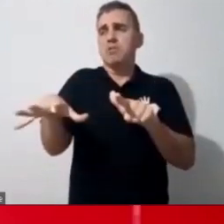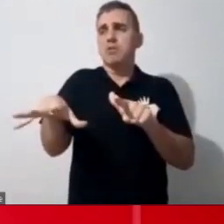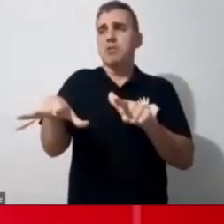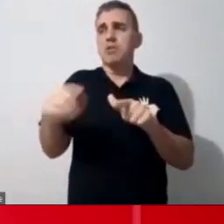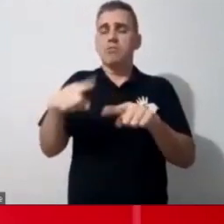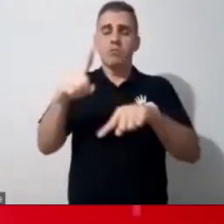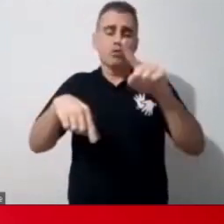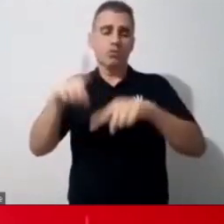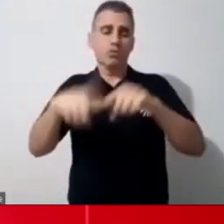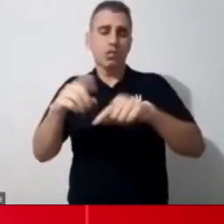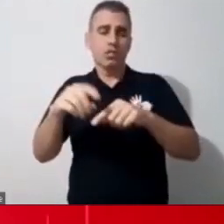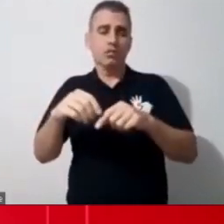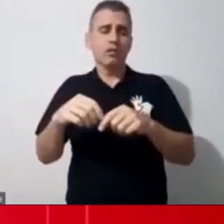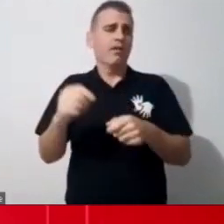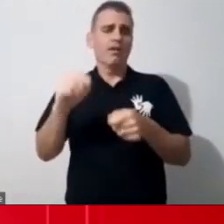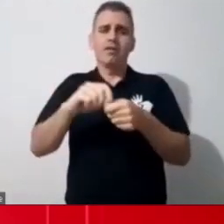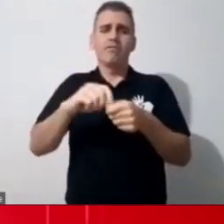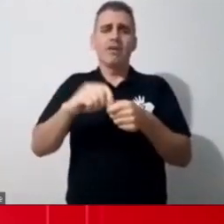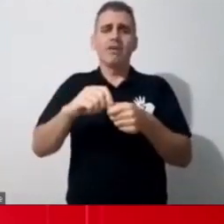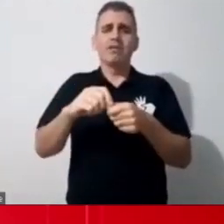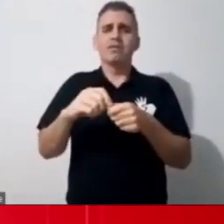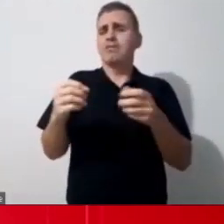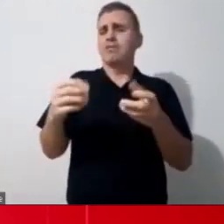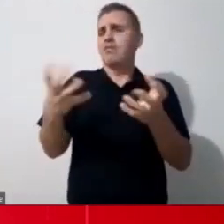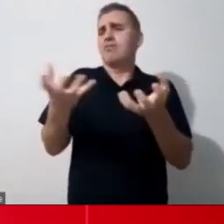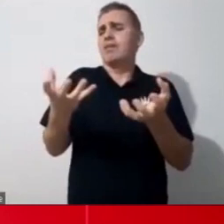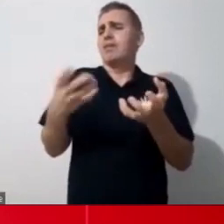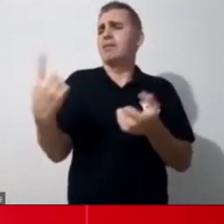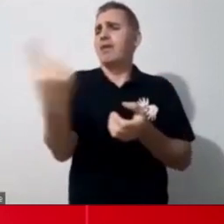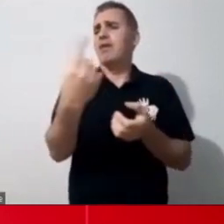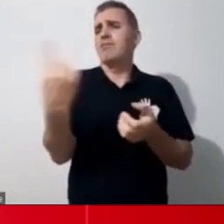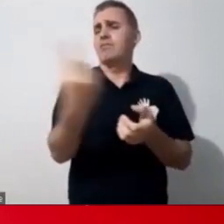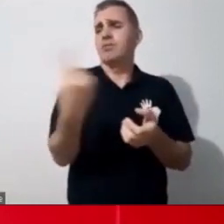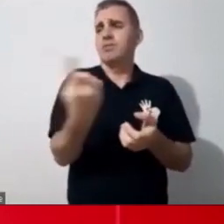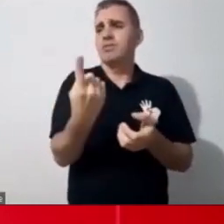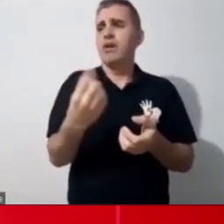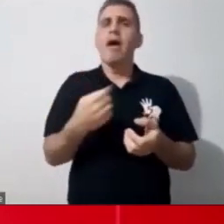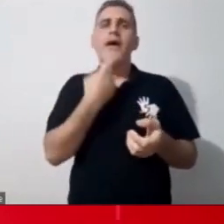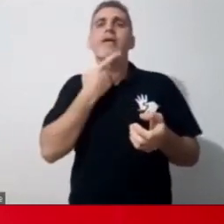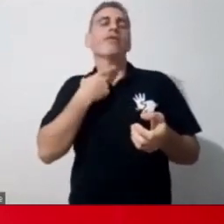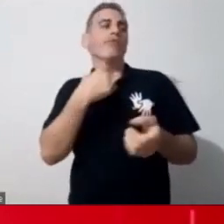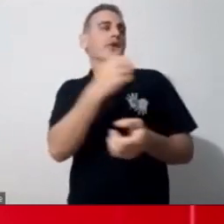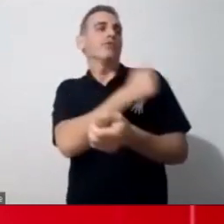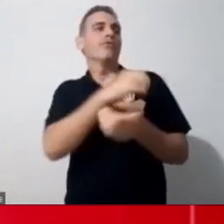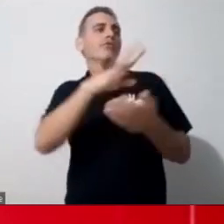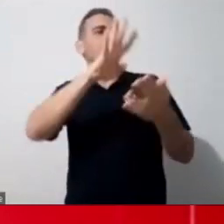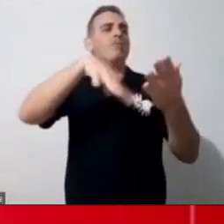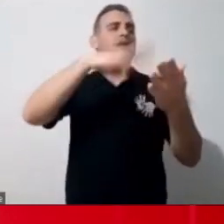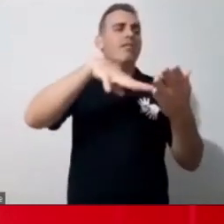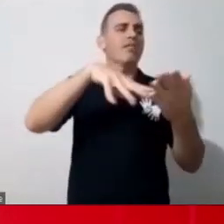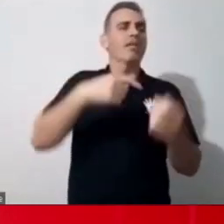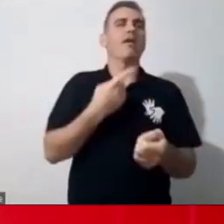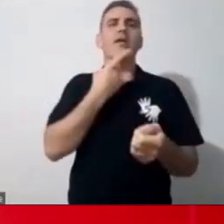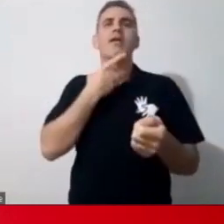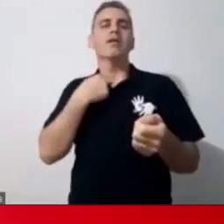autonomia, para que não fique aquela dependência daquela família também que tem outras coisas para fazer. E daí, na outra semana, uma